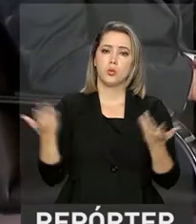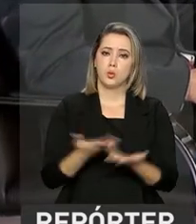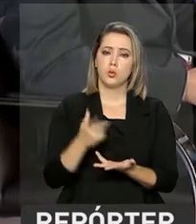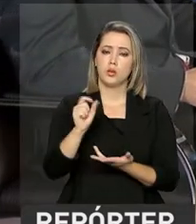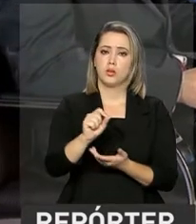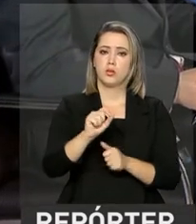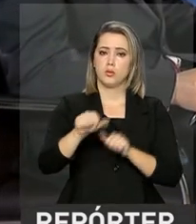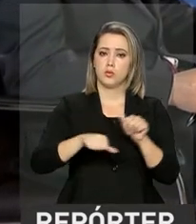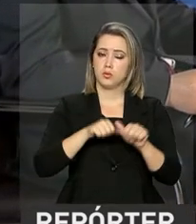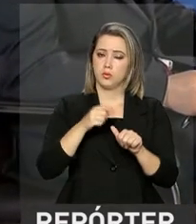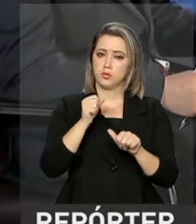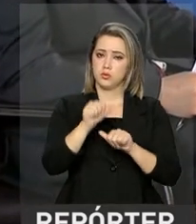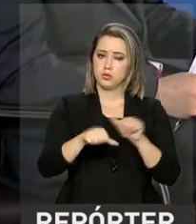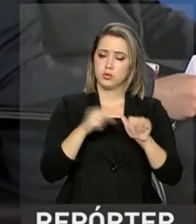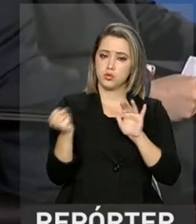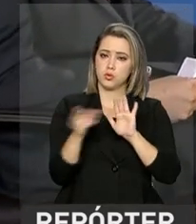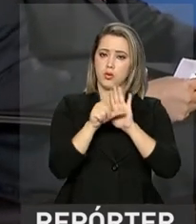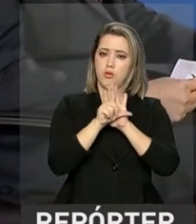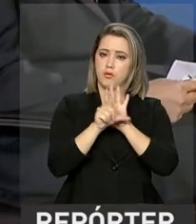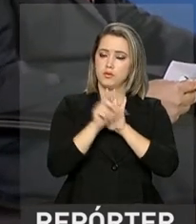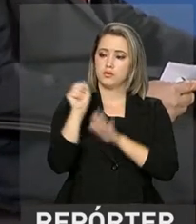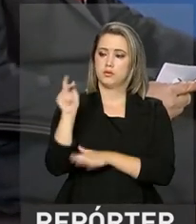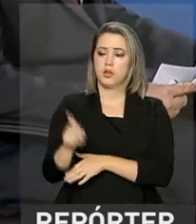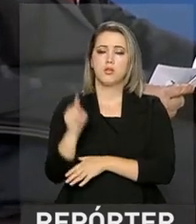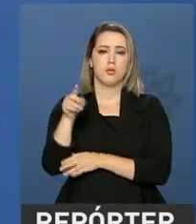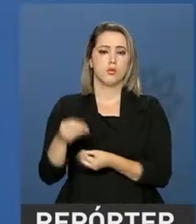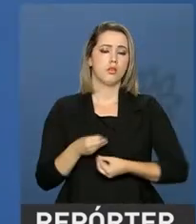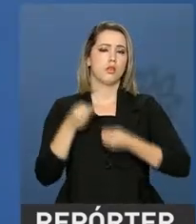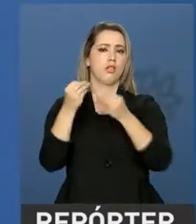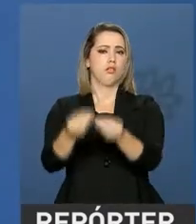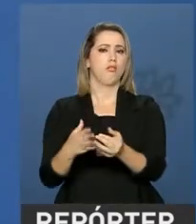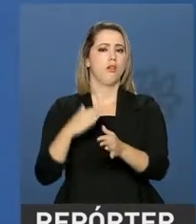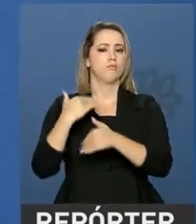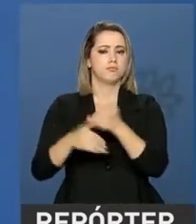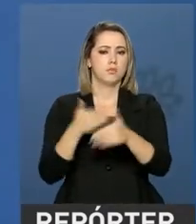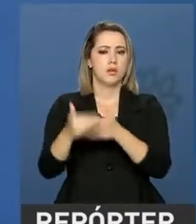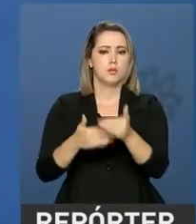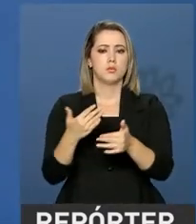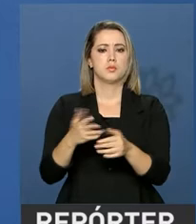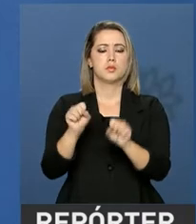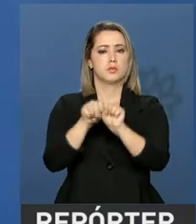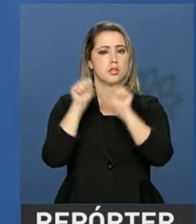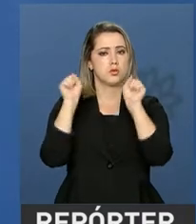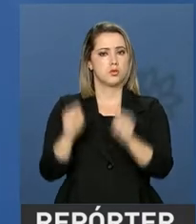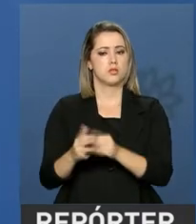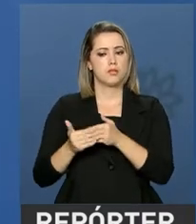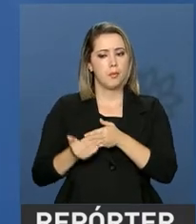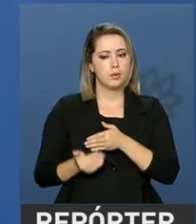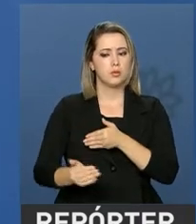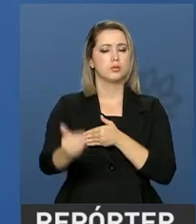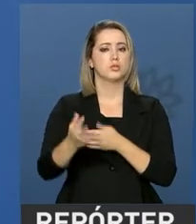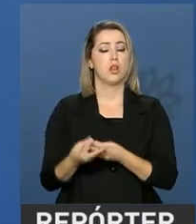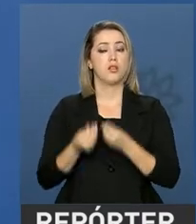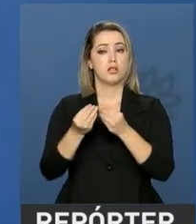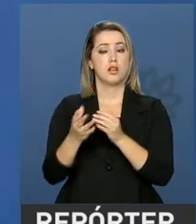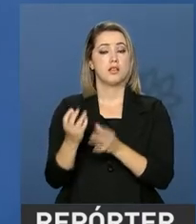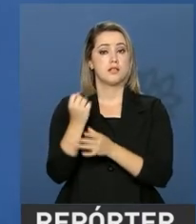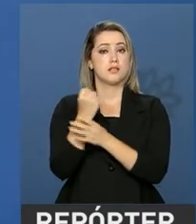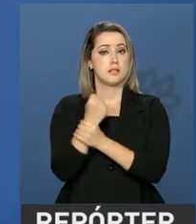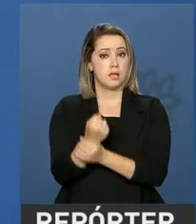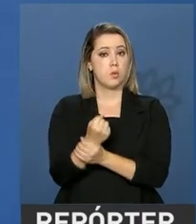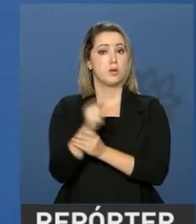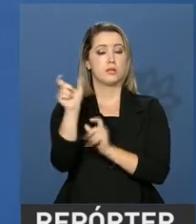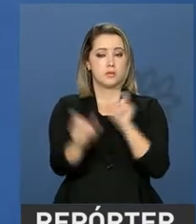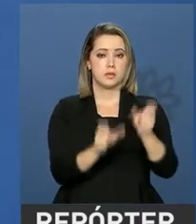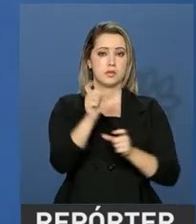previdenciária é agora, o que vai garantir a sustentabilidade do sistema. E assegurar que as pessoas vão